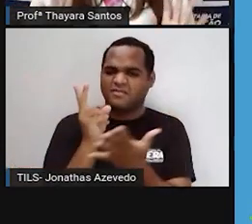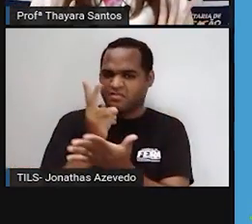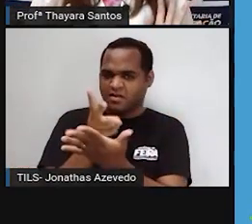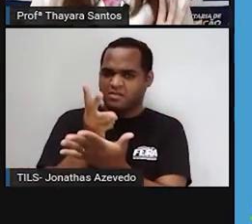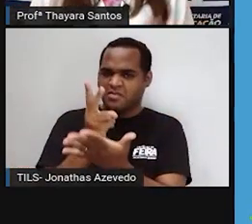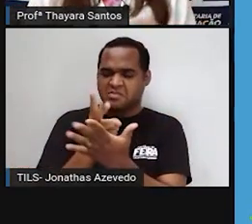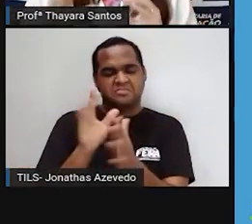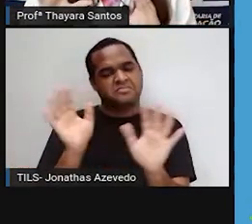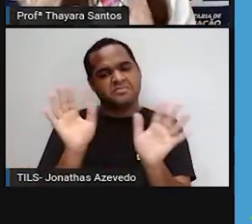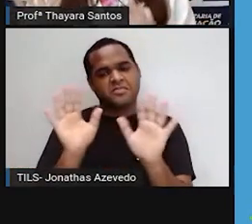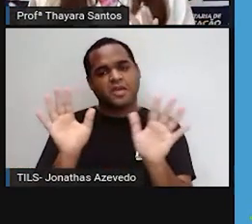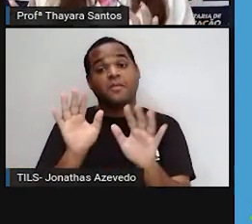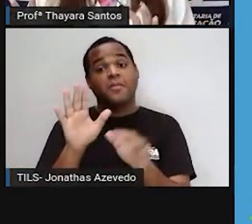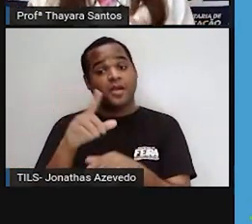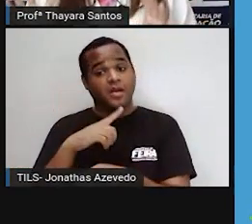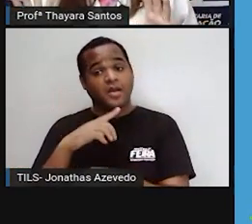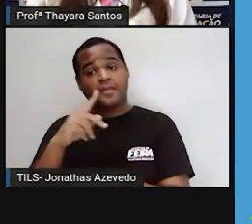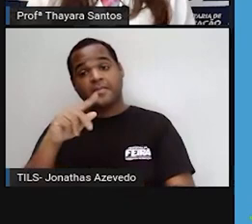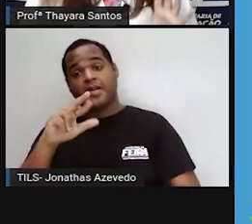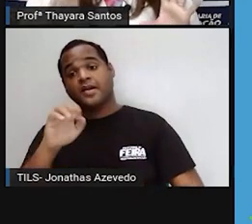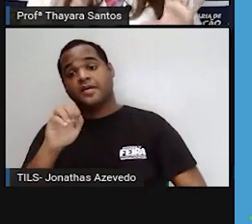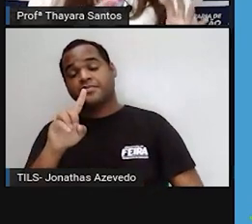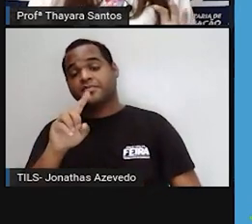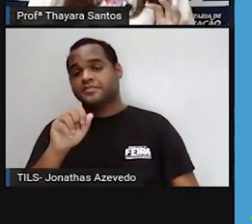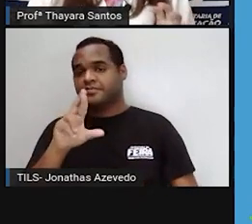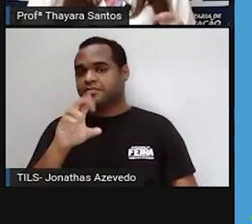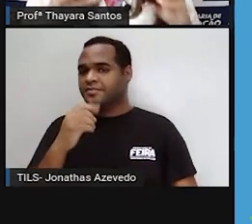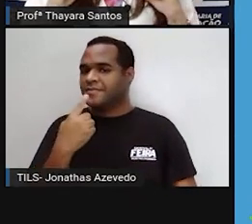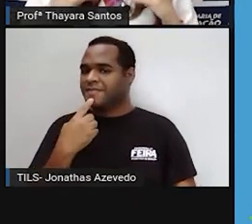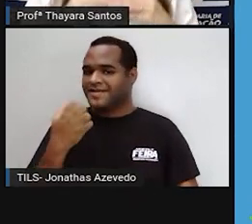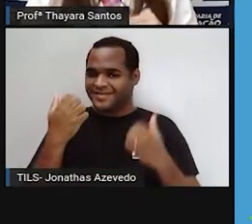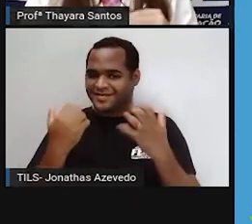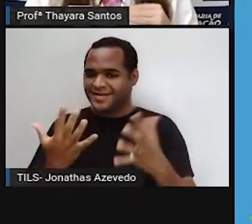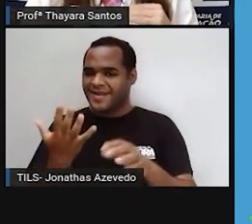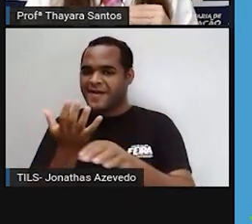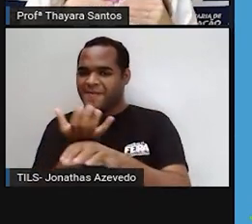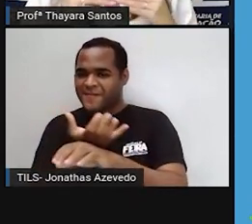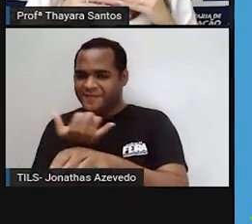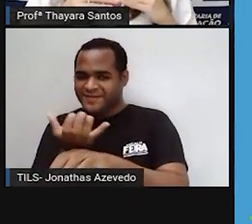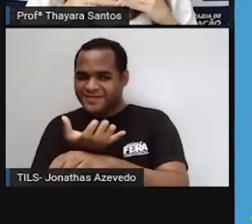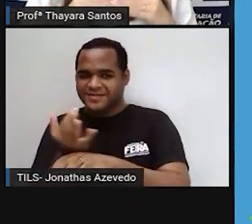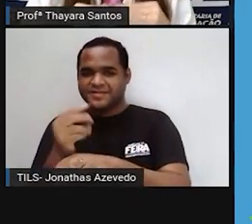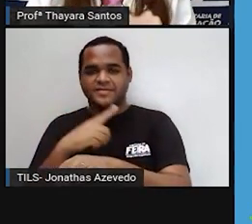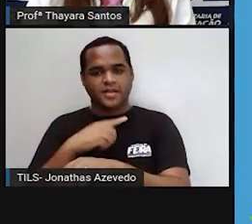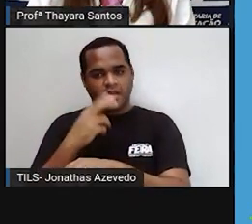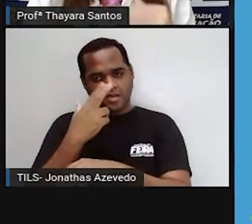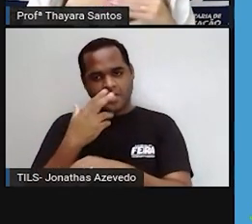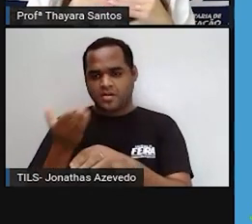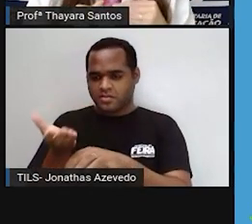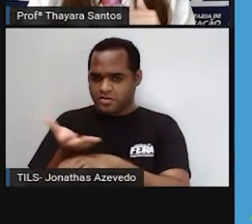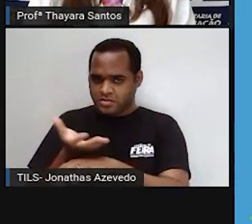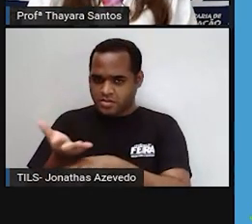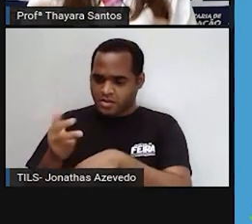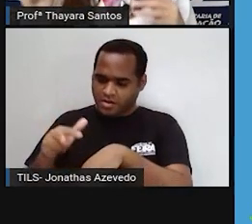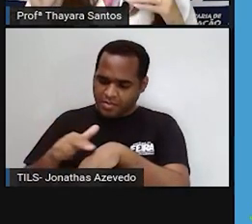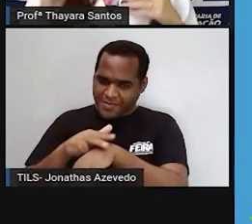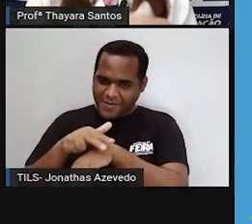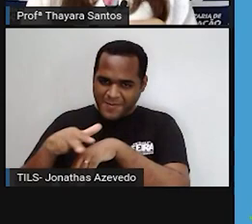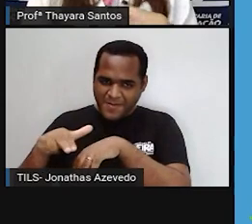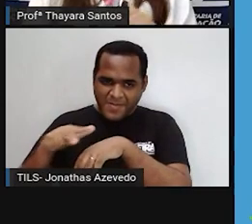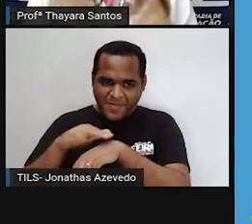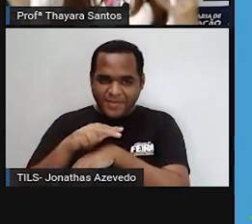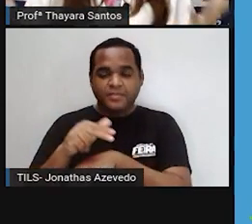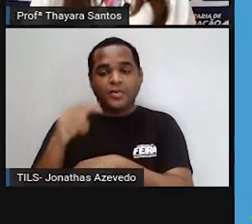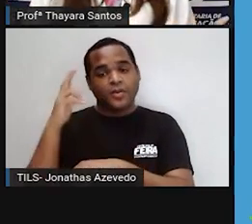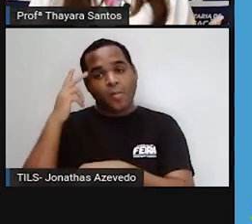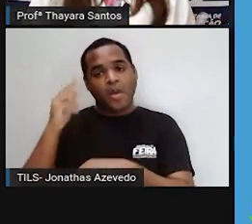mas tem algumas árvores. Já a pradaria, ela parece muito com a pastagem. Ela também é uma vegetação muito baixinha, rasteira, e